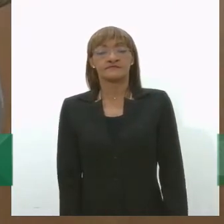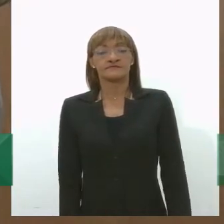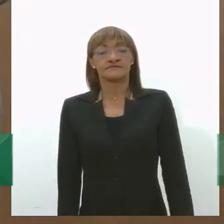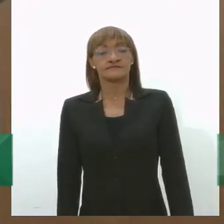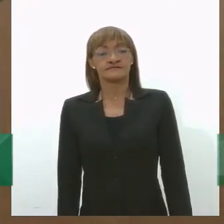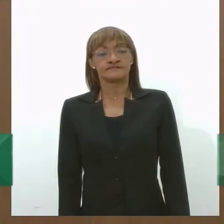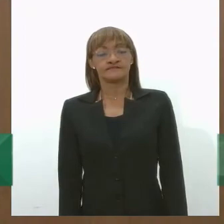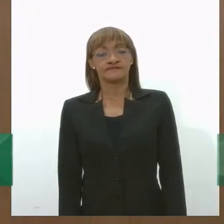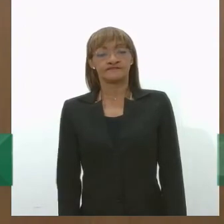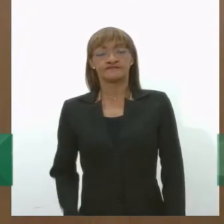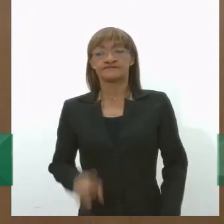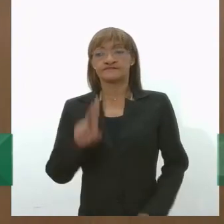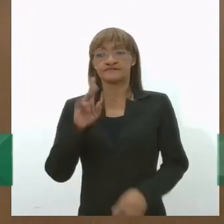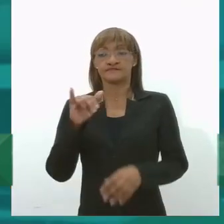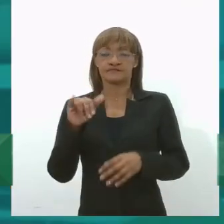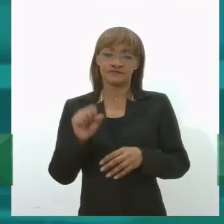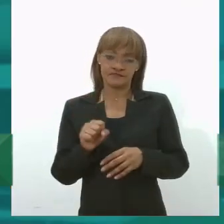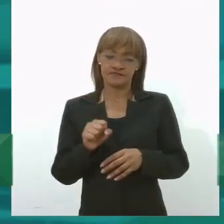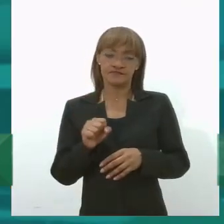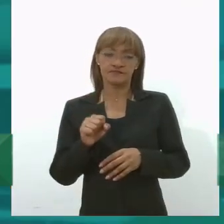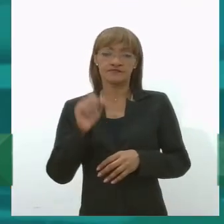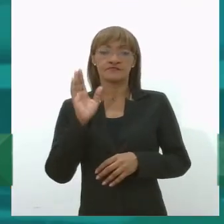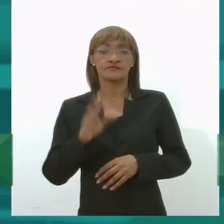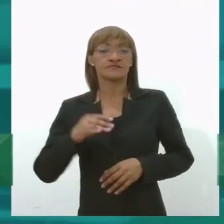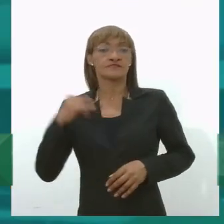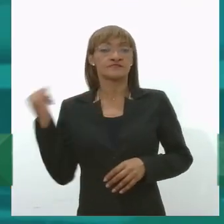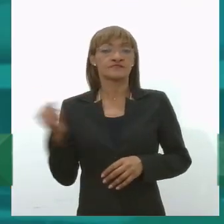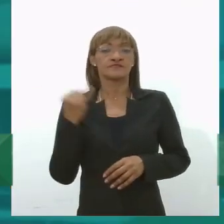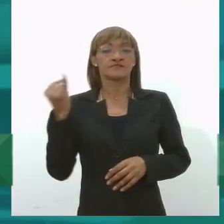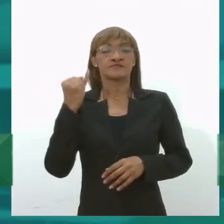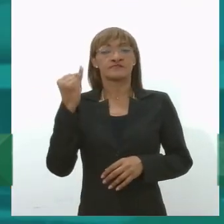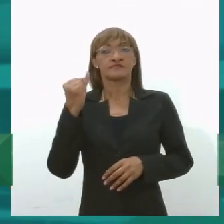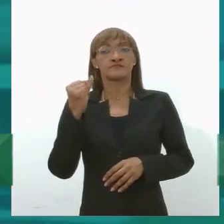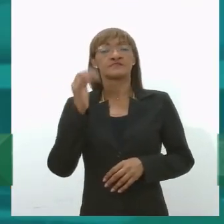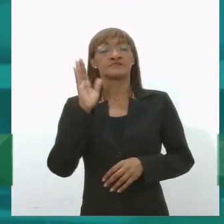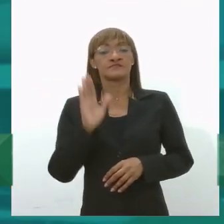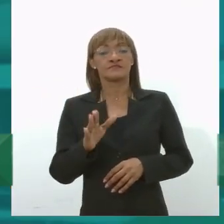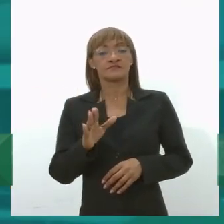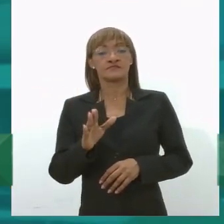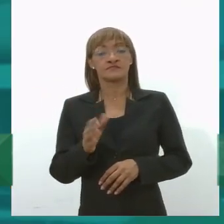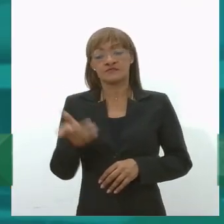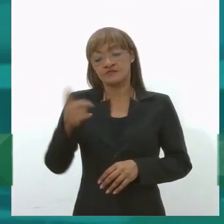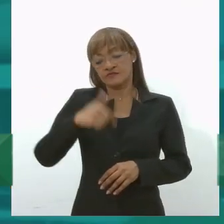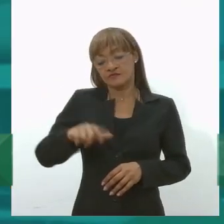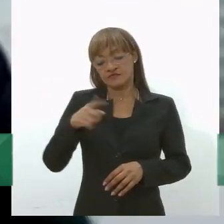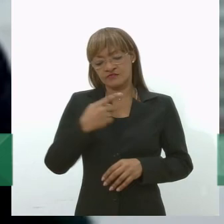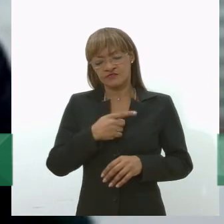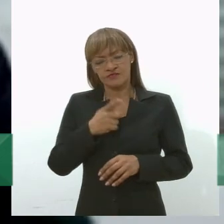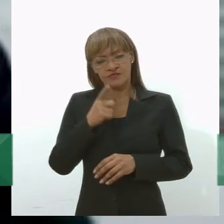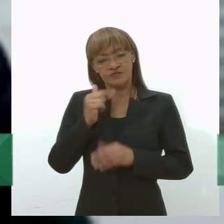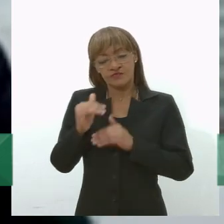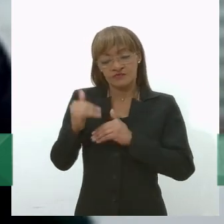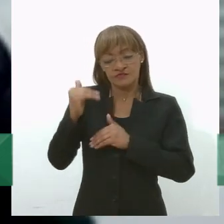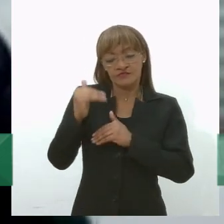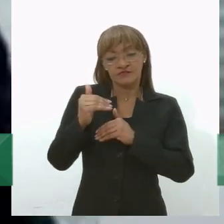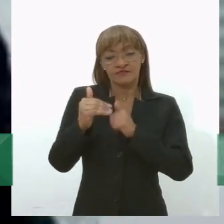Bom, eu acho que é um importante passo é mais um passo que a gente está dando mas como